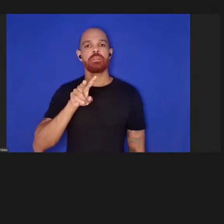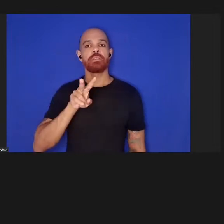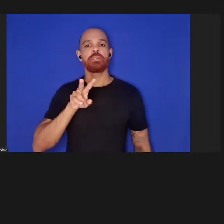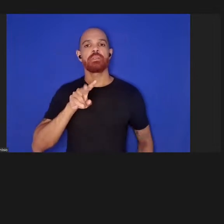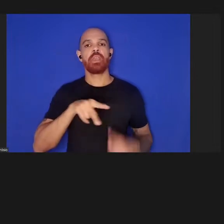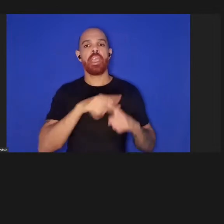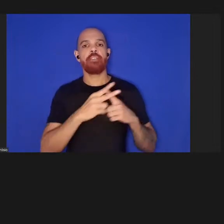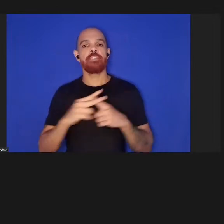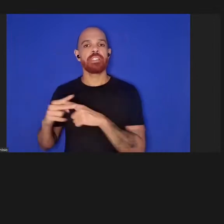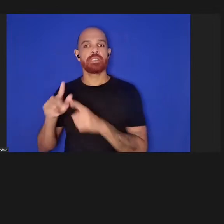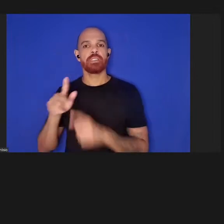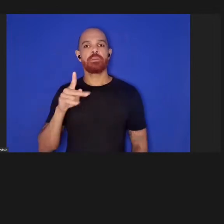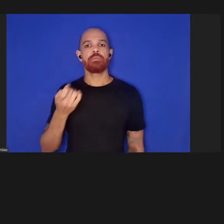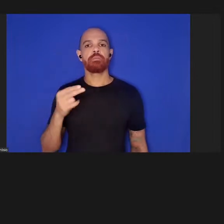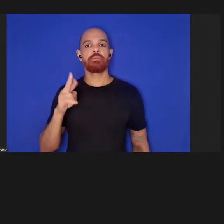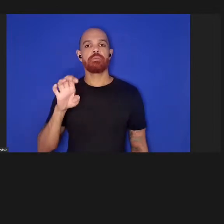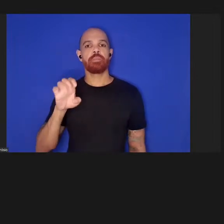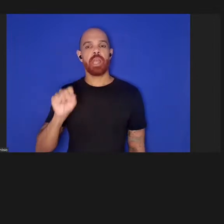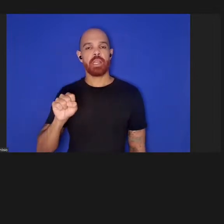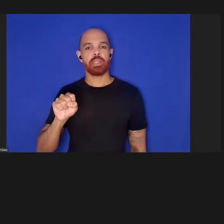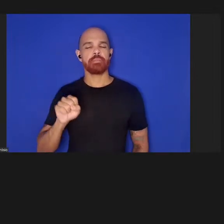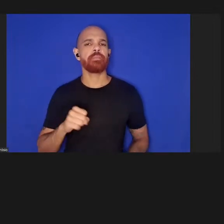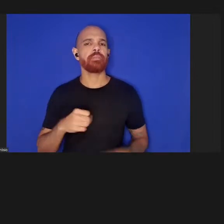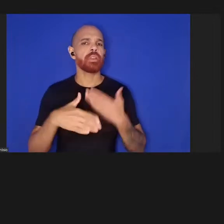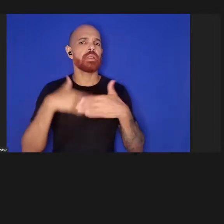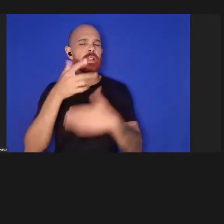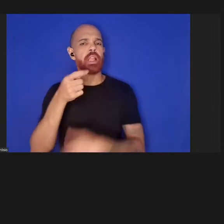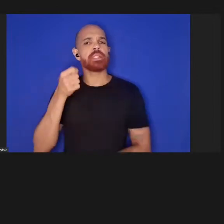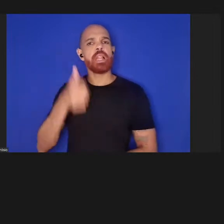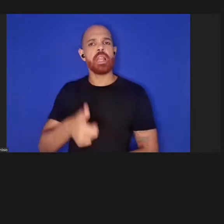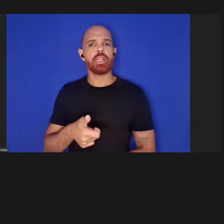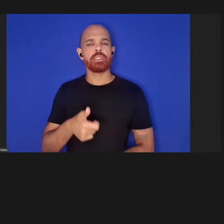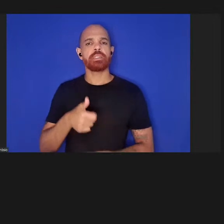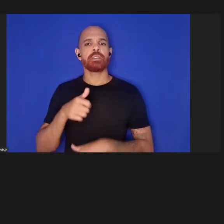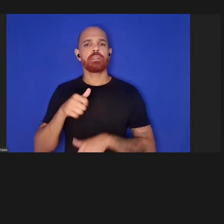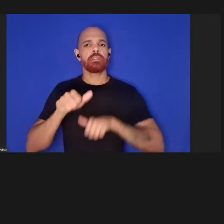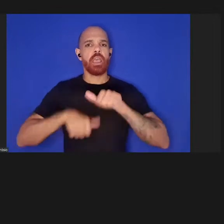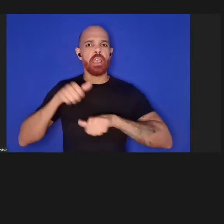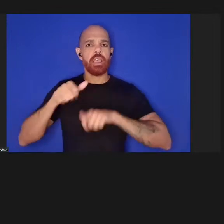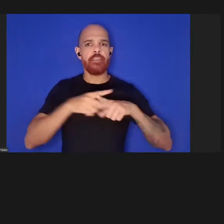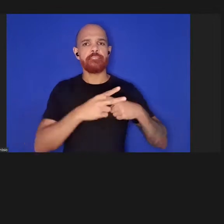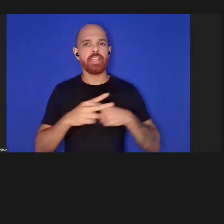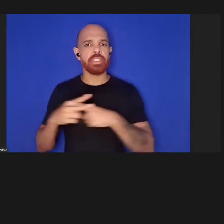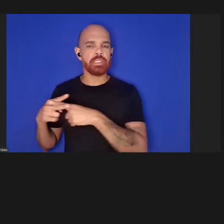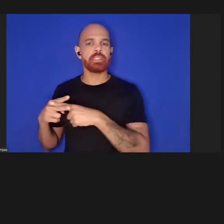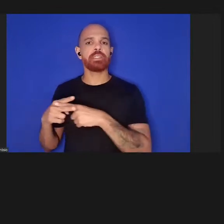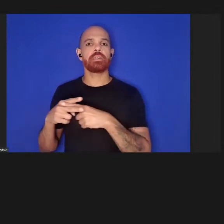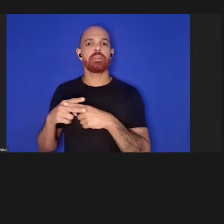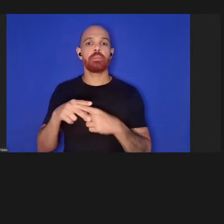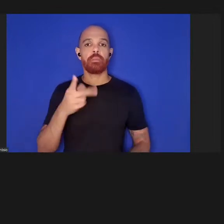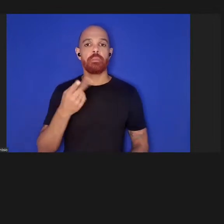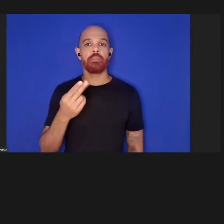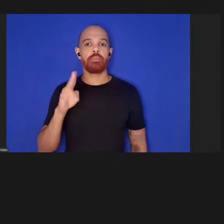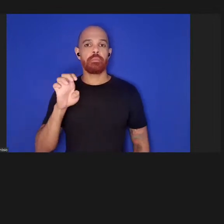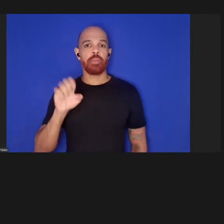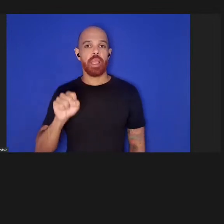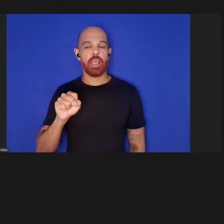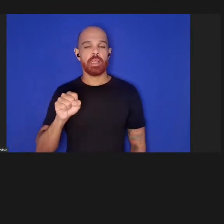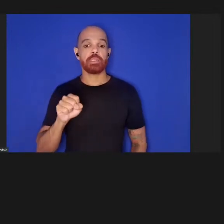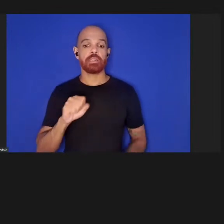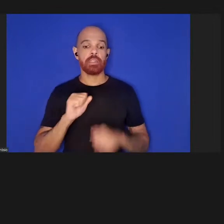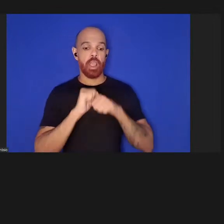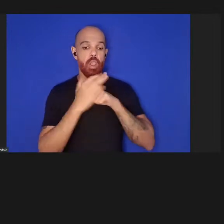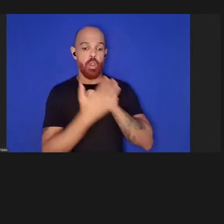procedimento de aceleração da revisão por pares dos manuscritos da Covid-19 que foi